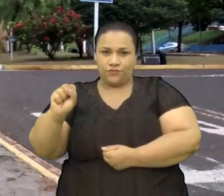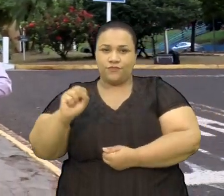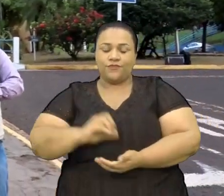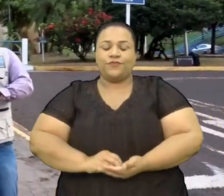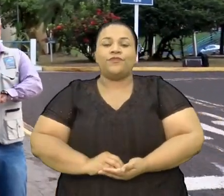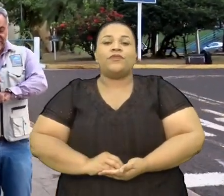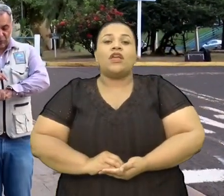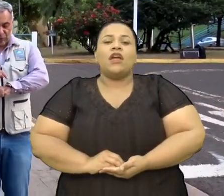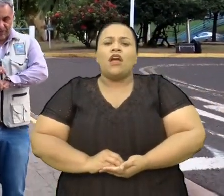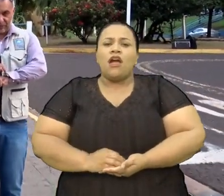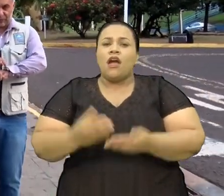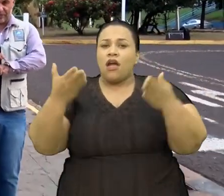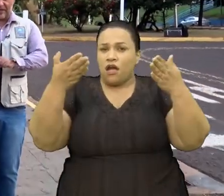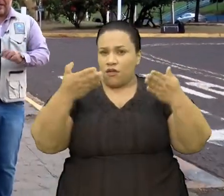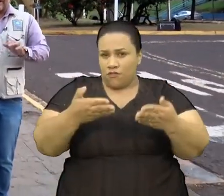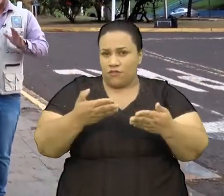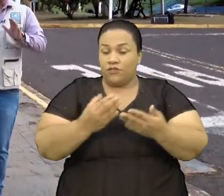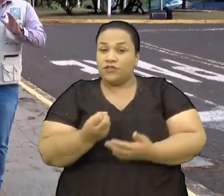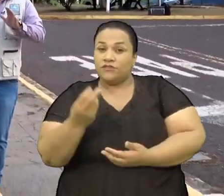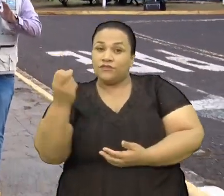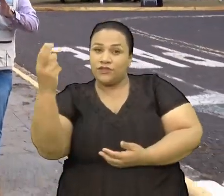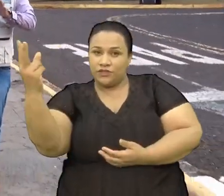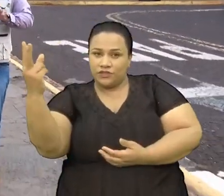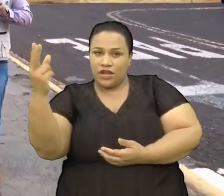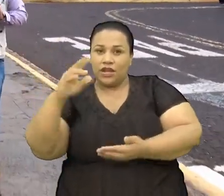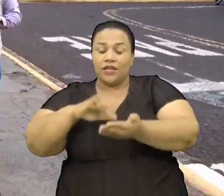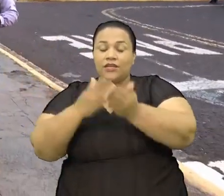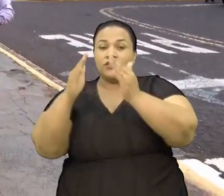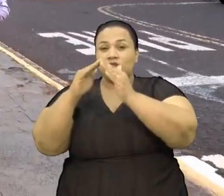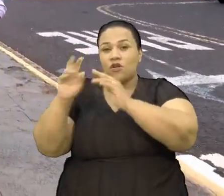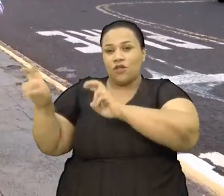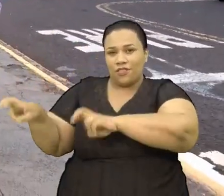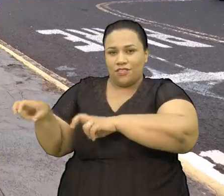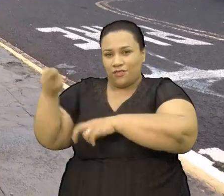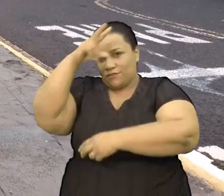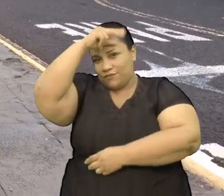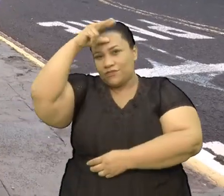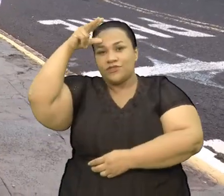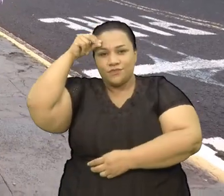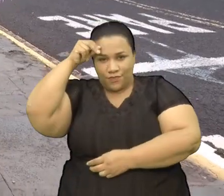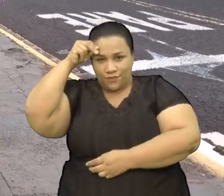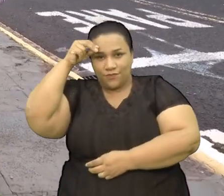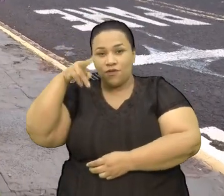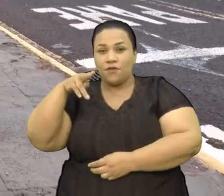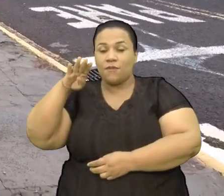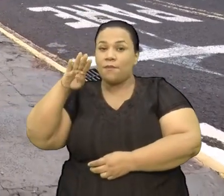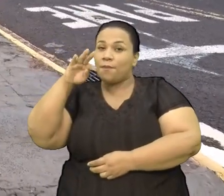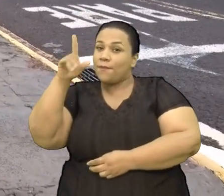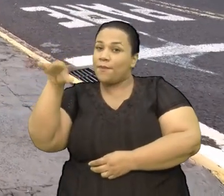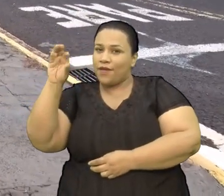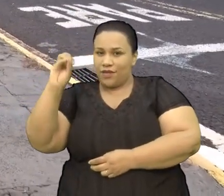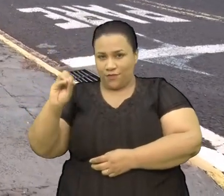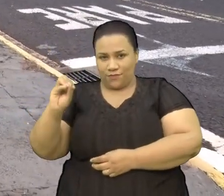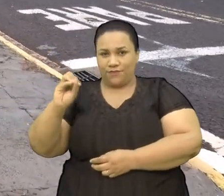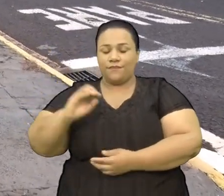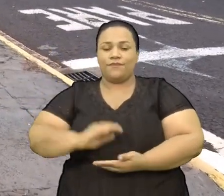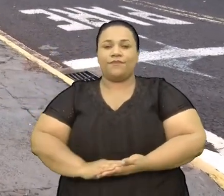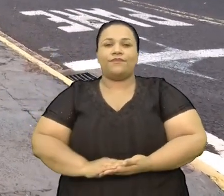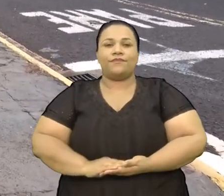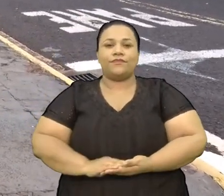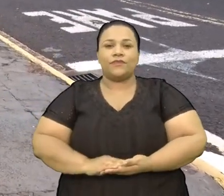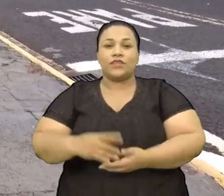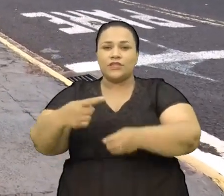estamos indo nesse exato momento até a Escola Municipal Agrícola Barão do Rio Branco